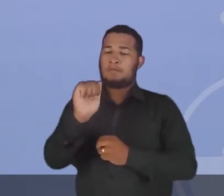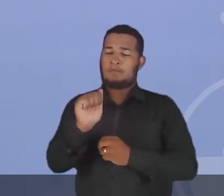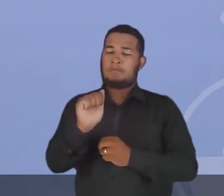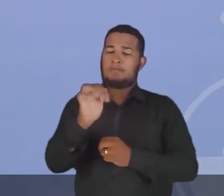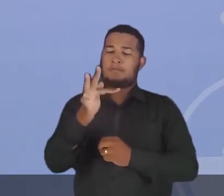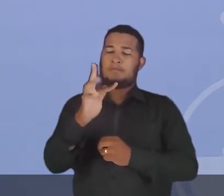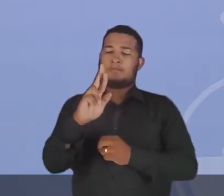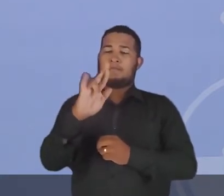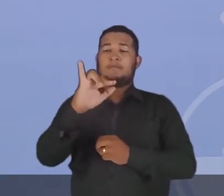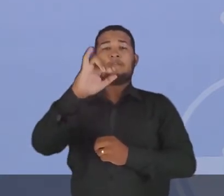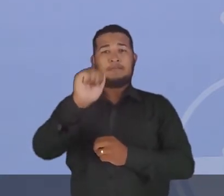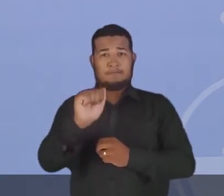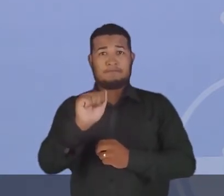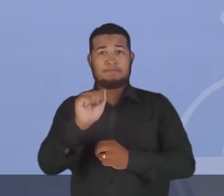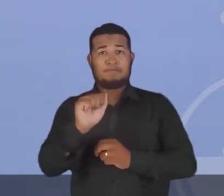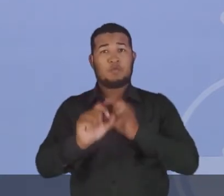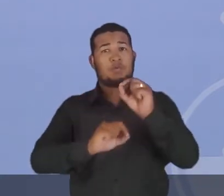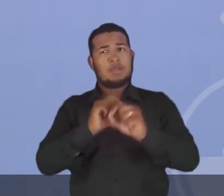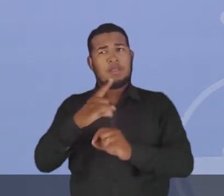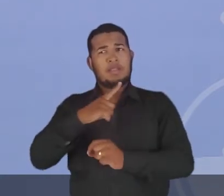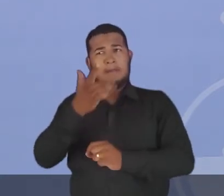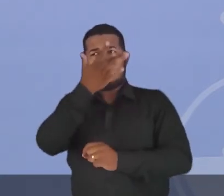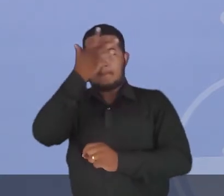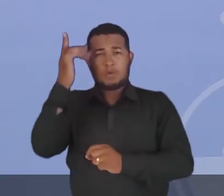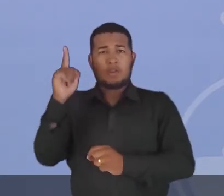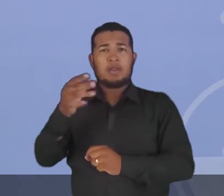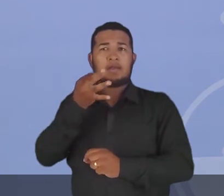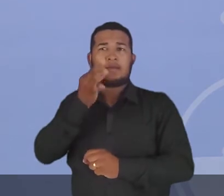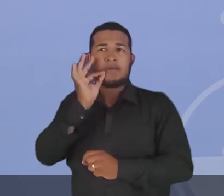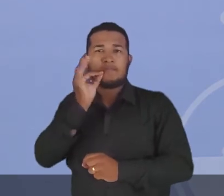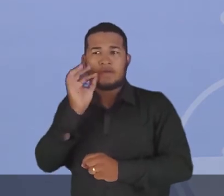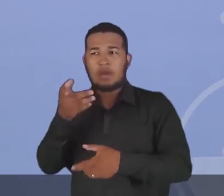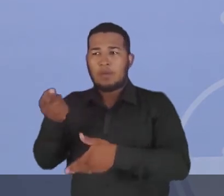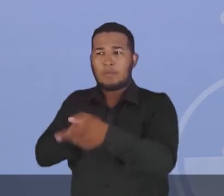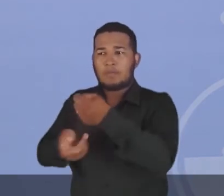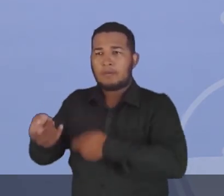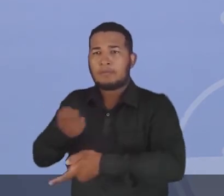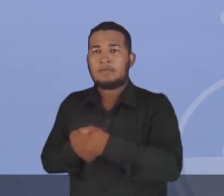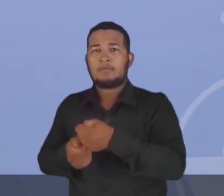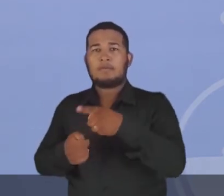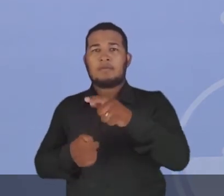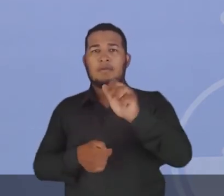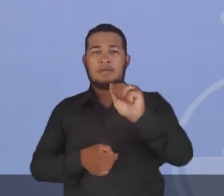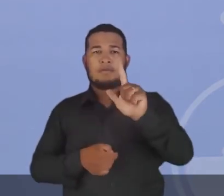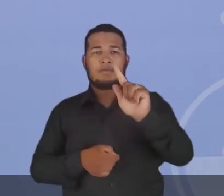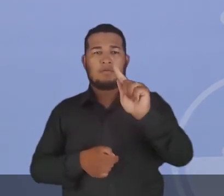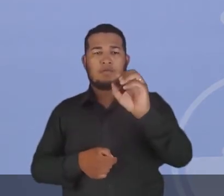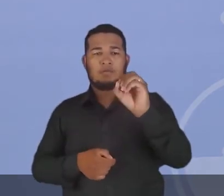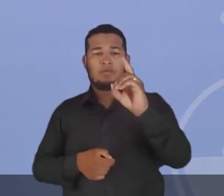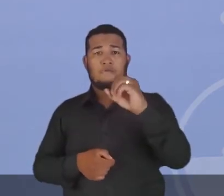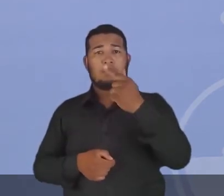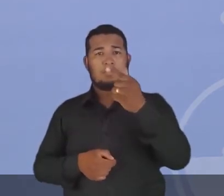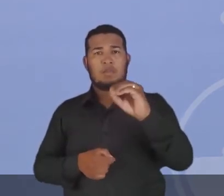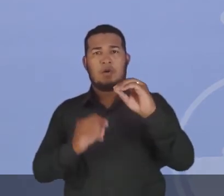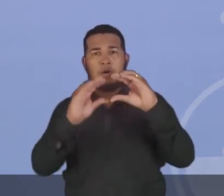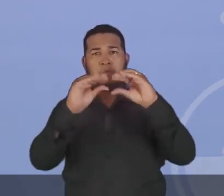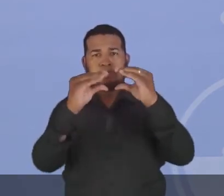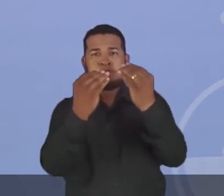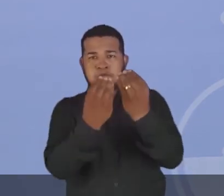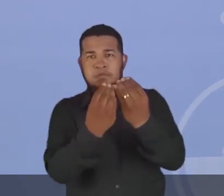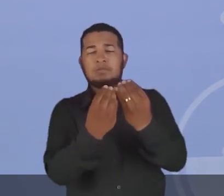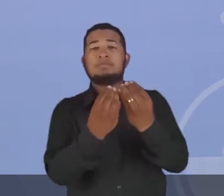tem também a pessoa que vai colher o café, que vai colher o algodão. Então, são diversas atividades